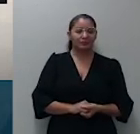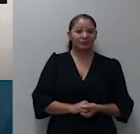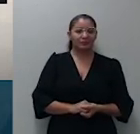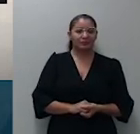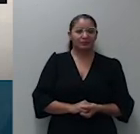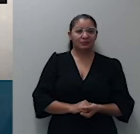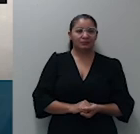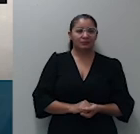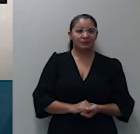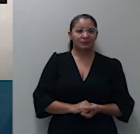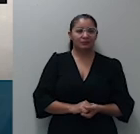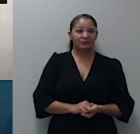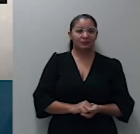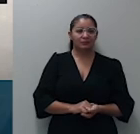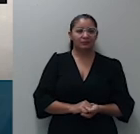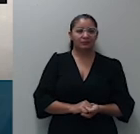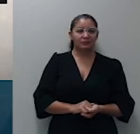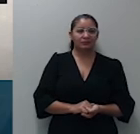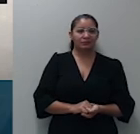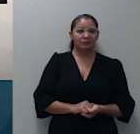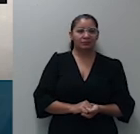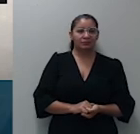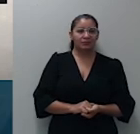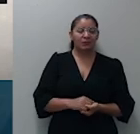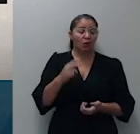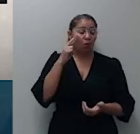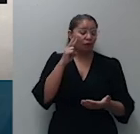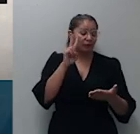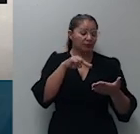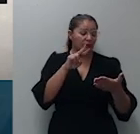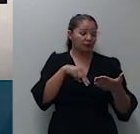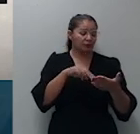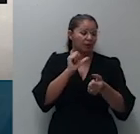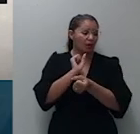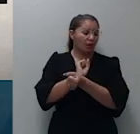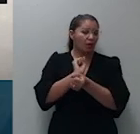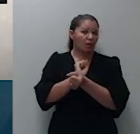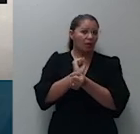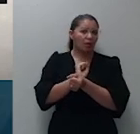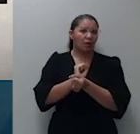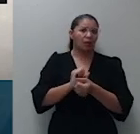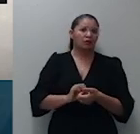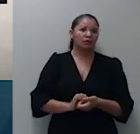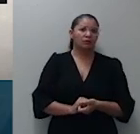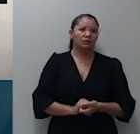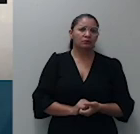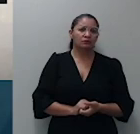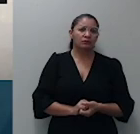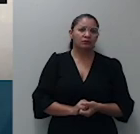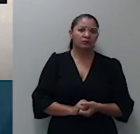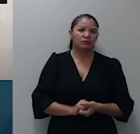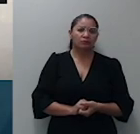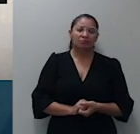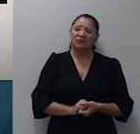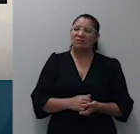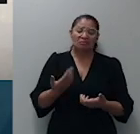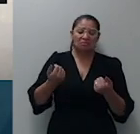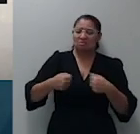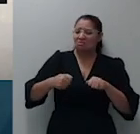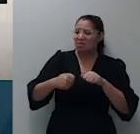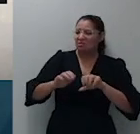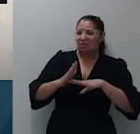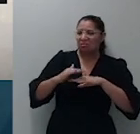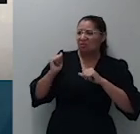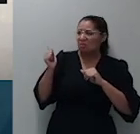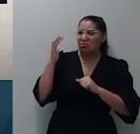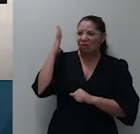Estou vendo aqui ainda. Ministro Raul? Se o voto houver necessidade, aí chamamos a sustentação. voto